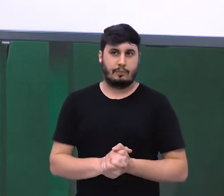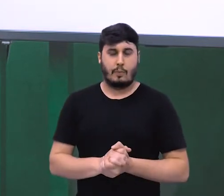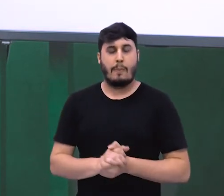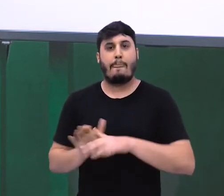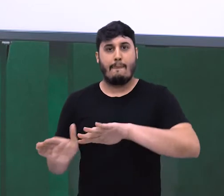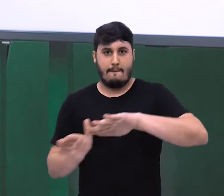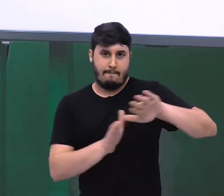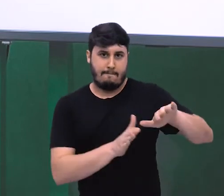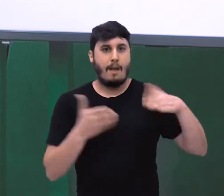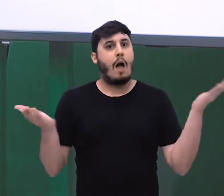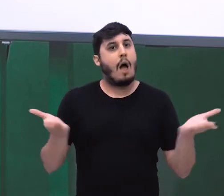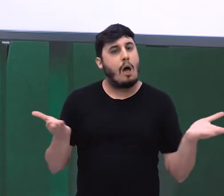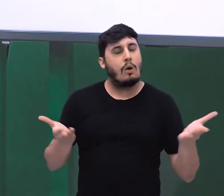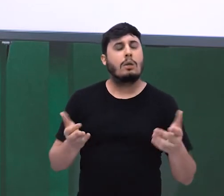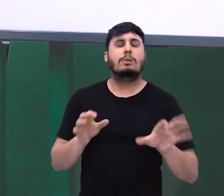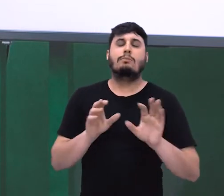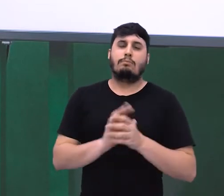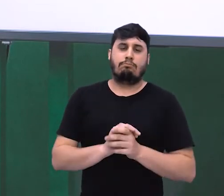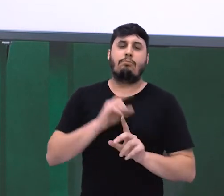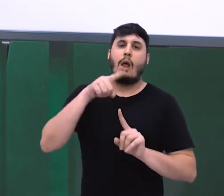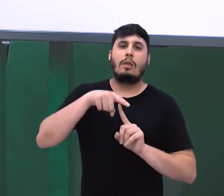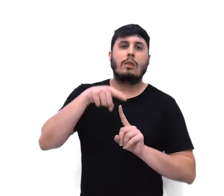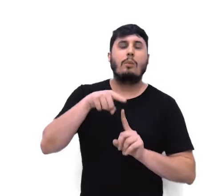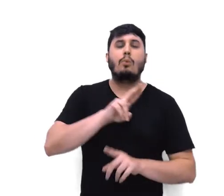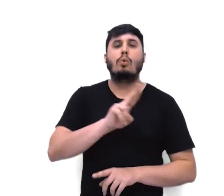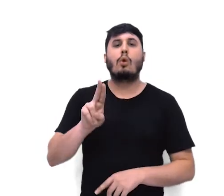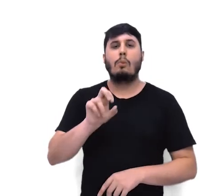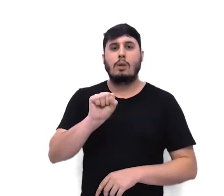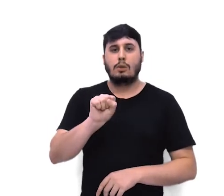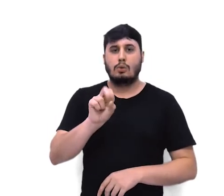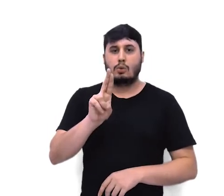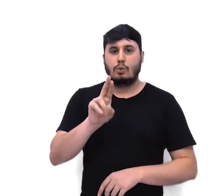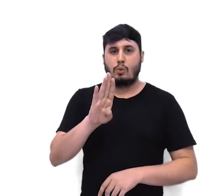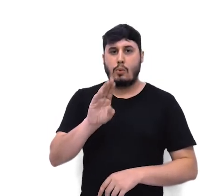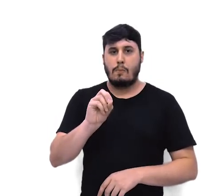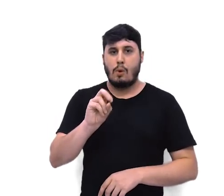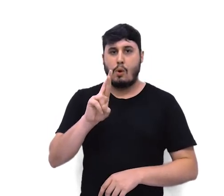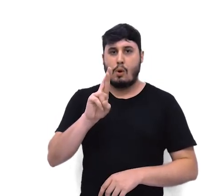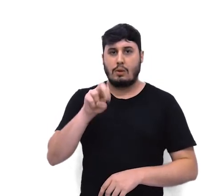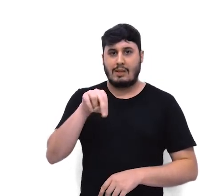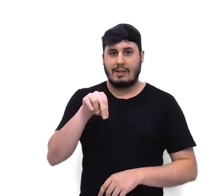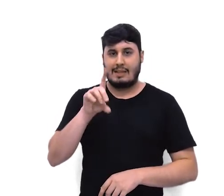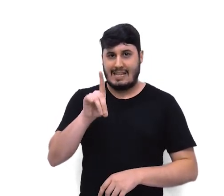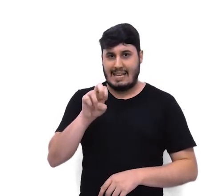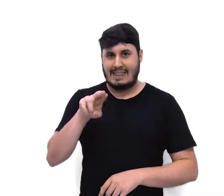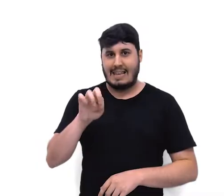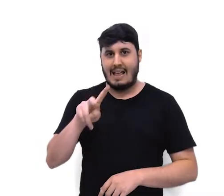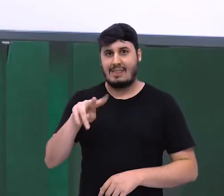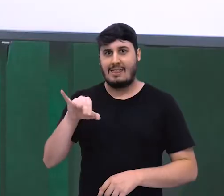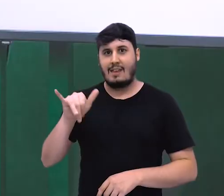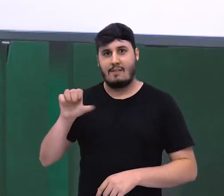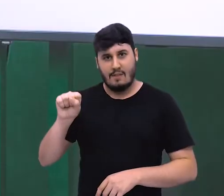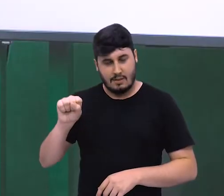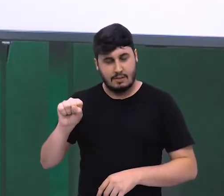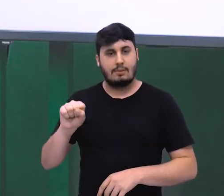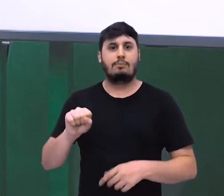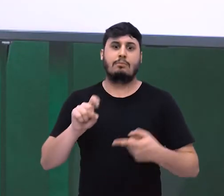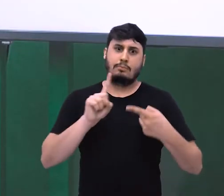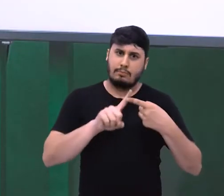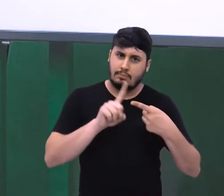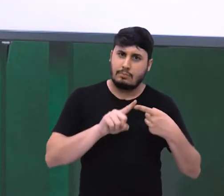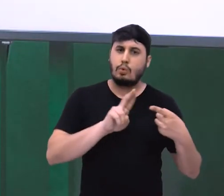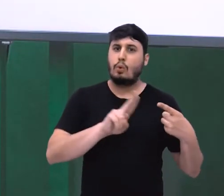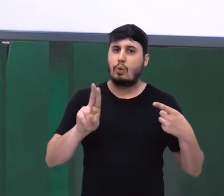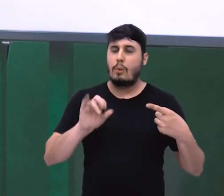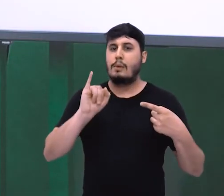subordinativas, que, a princípio, podem ser divididas em integrantes e adverbiais. As integrantes